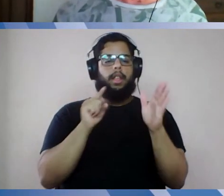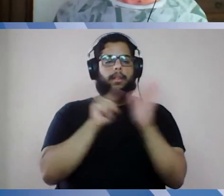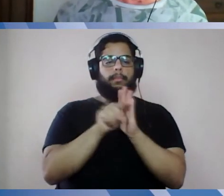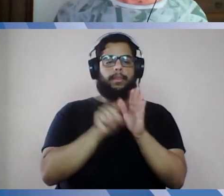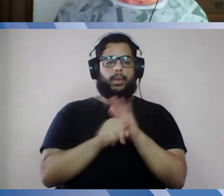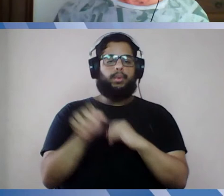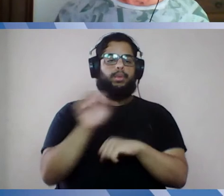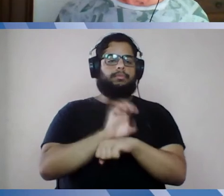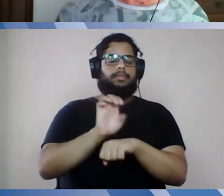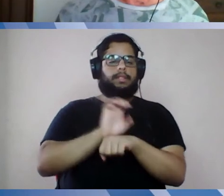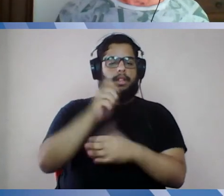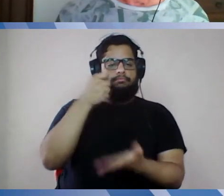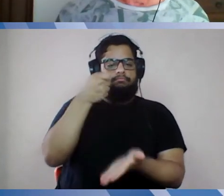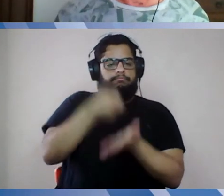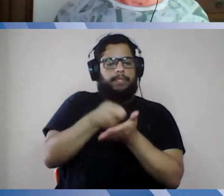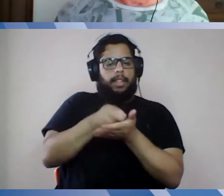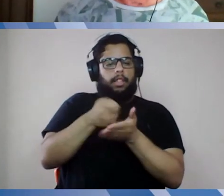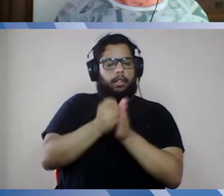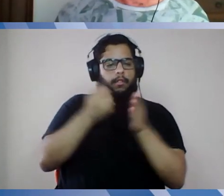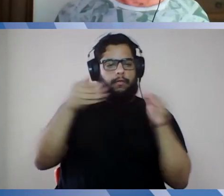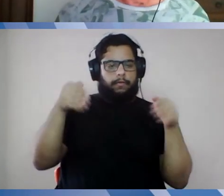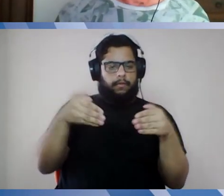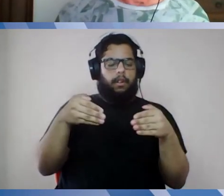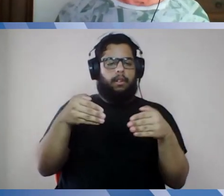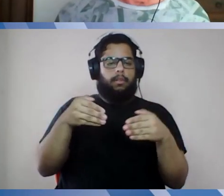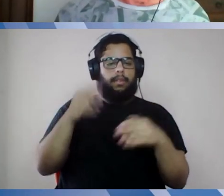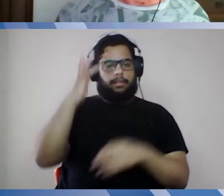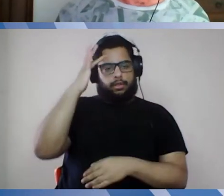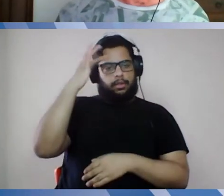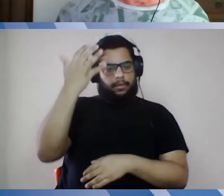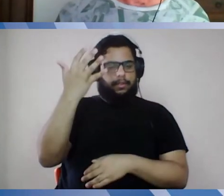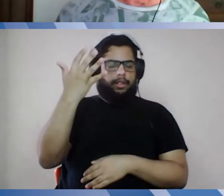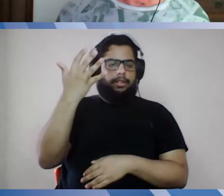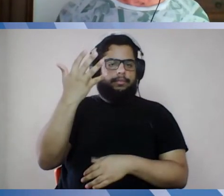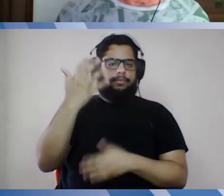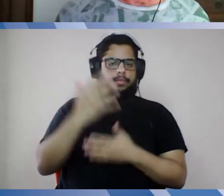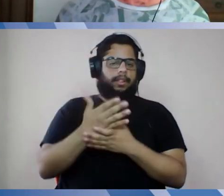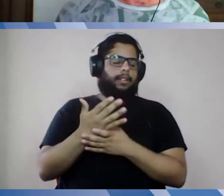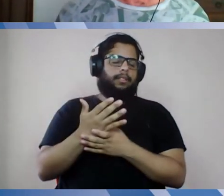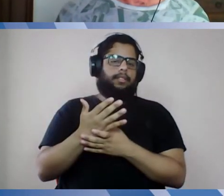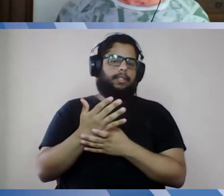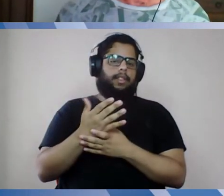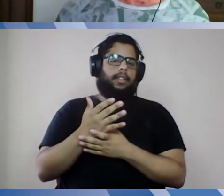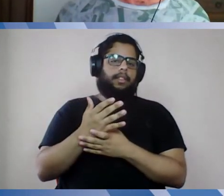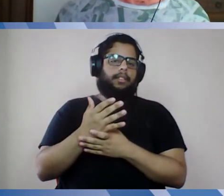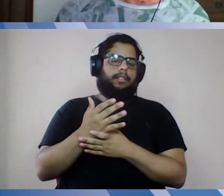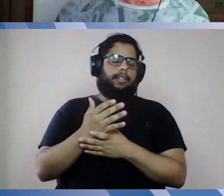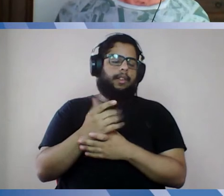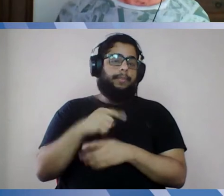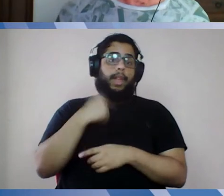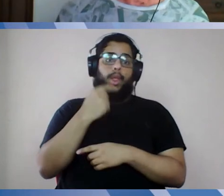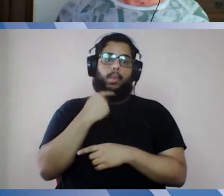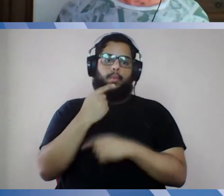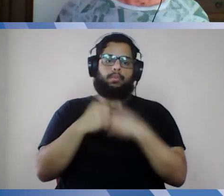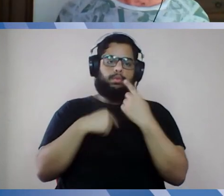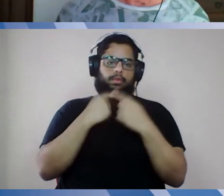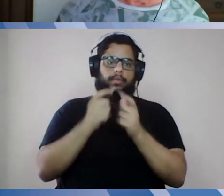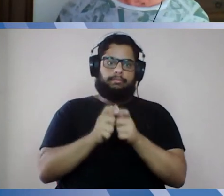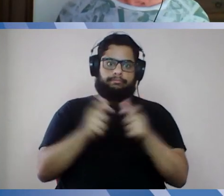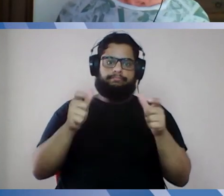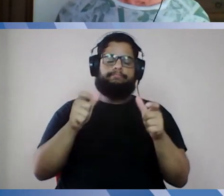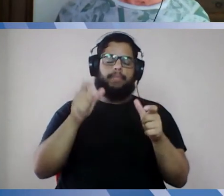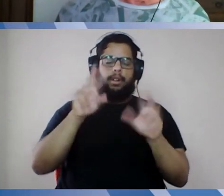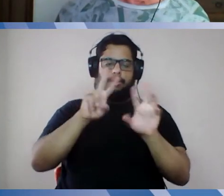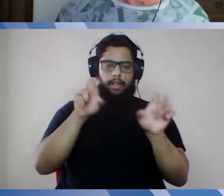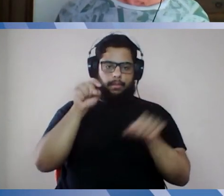obrigatórios, mais especificamente para a resolução, que, sem dúvida, é o maior número de dúvidas que a gente tem nesse